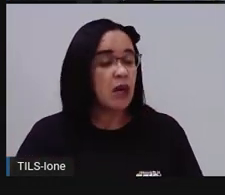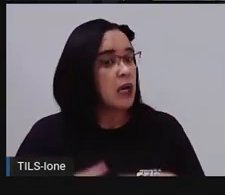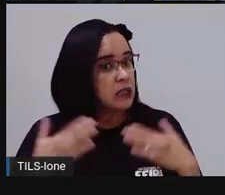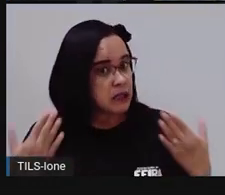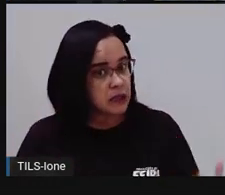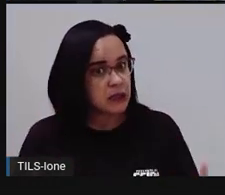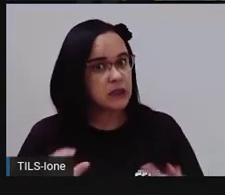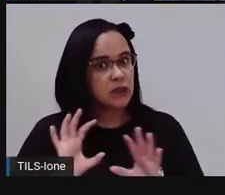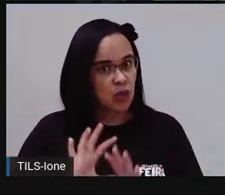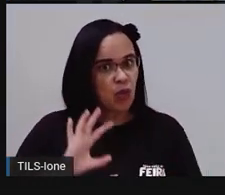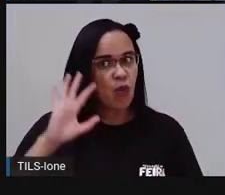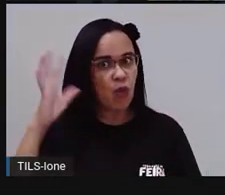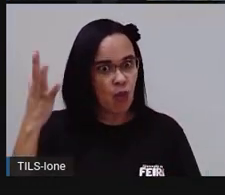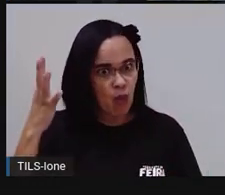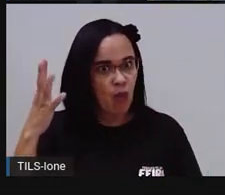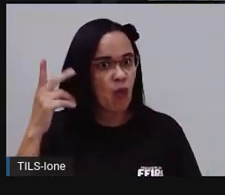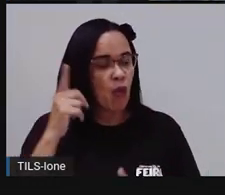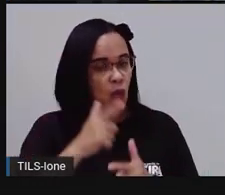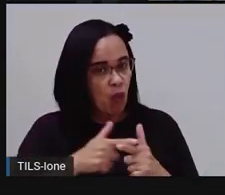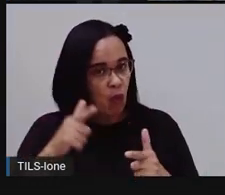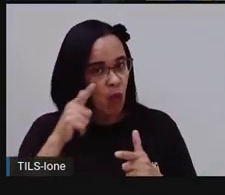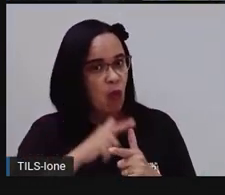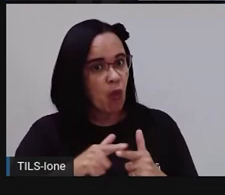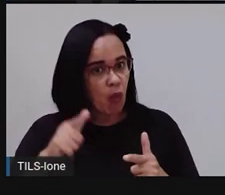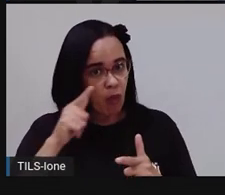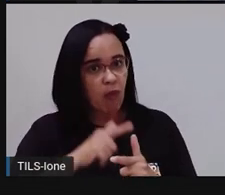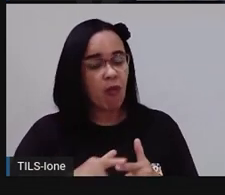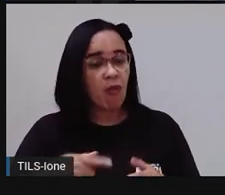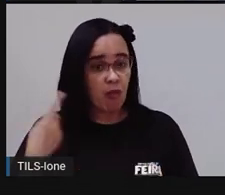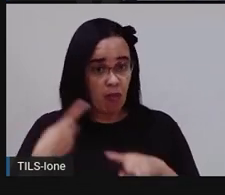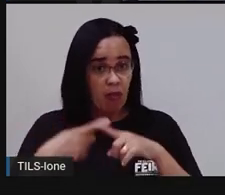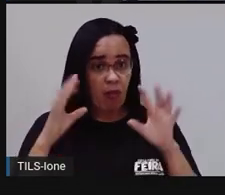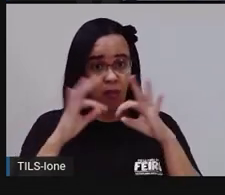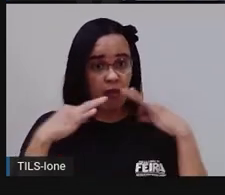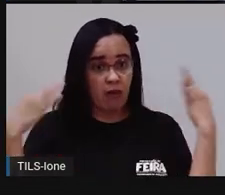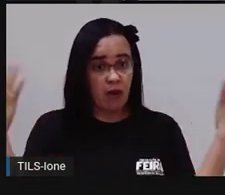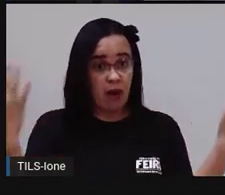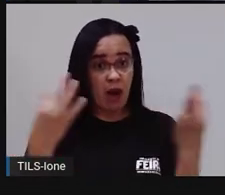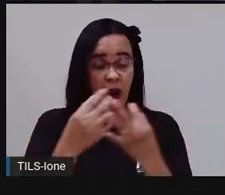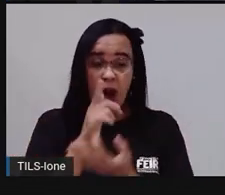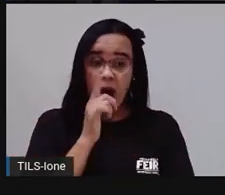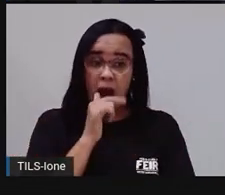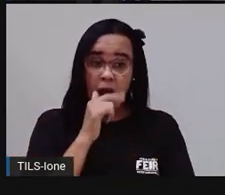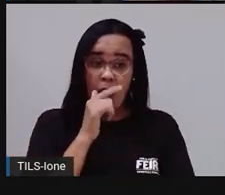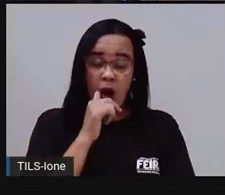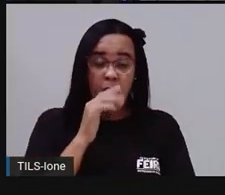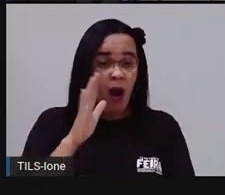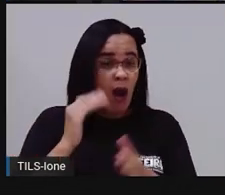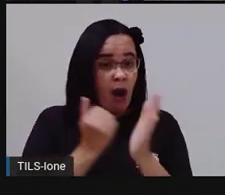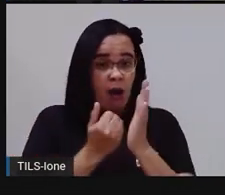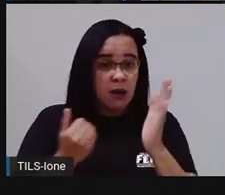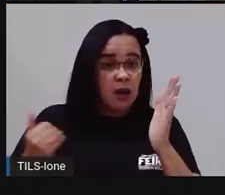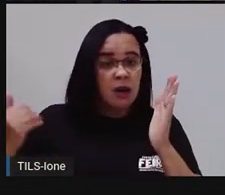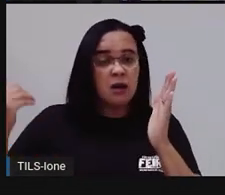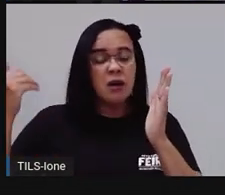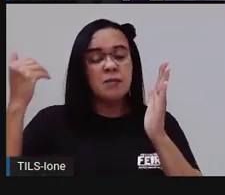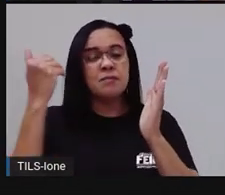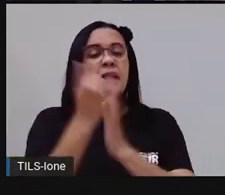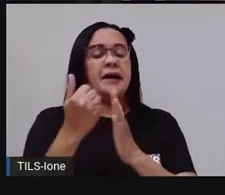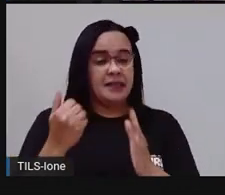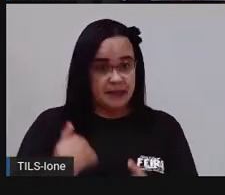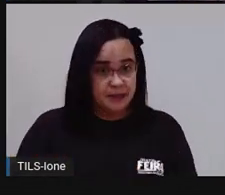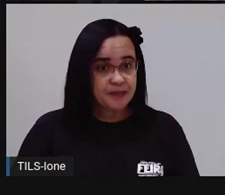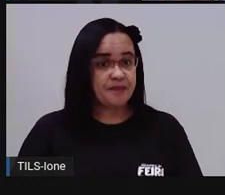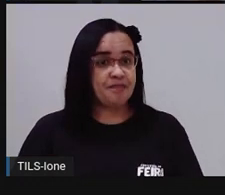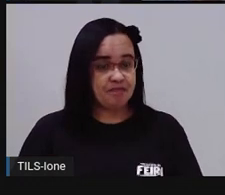coisa aqui nessa família, nesse mês de maio, que fez o consumo de água aumentar, né? Então aí, uma